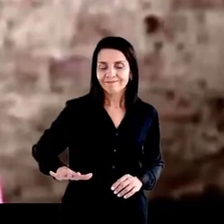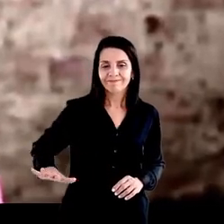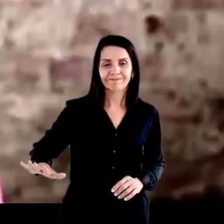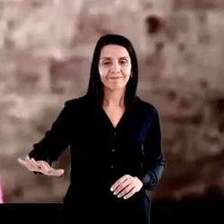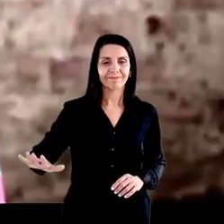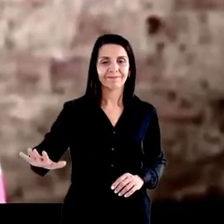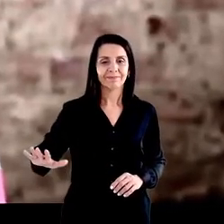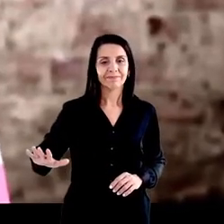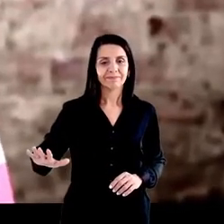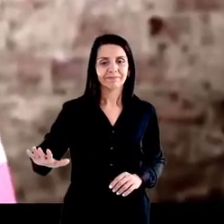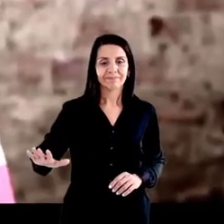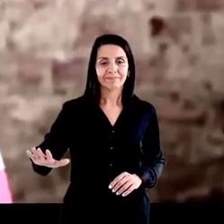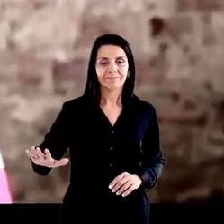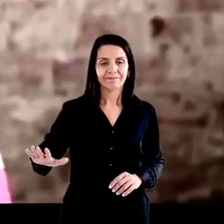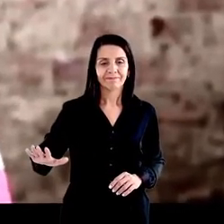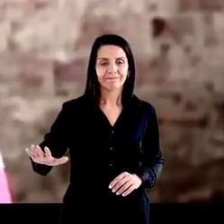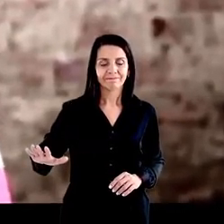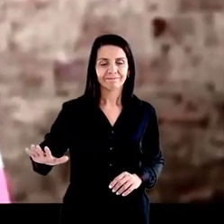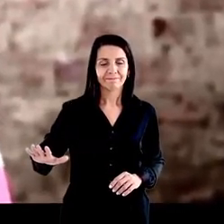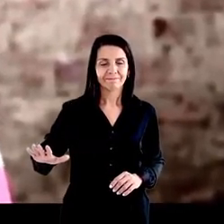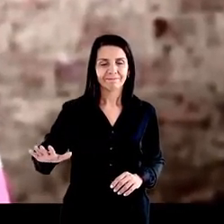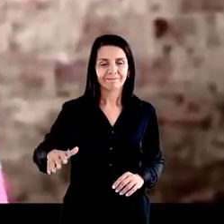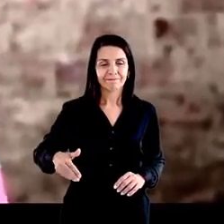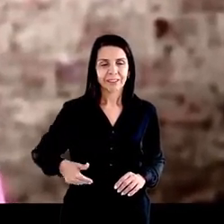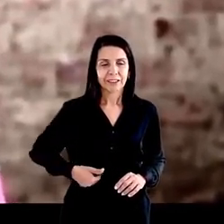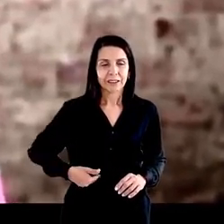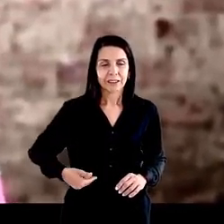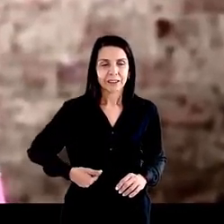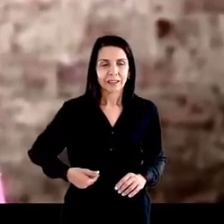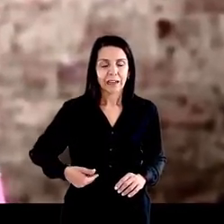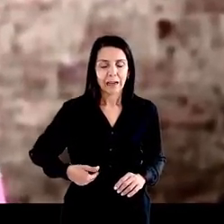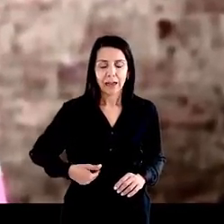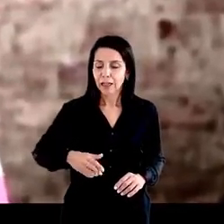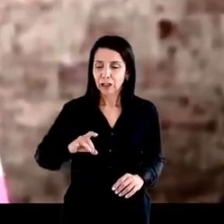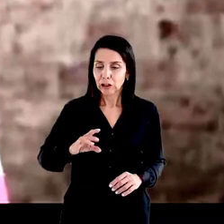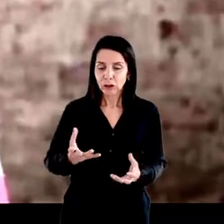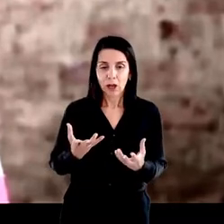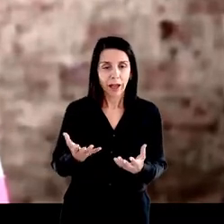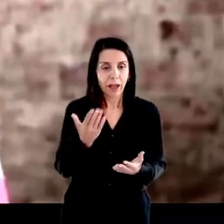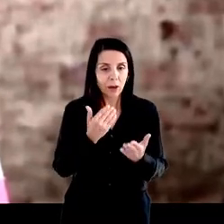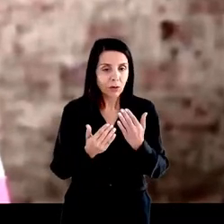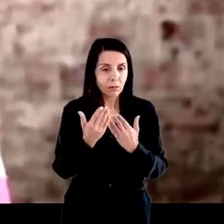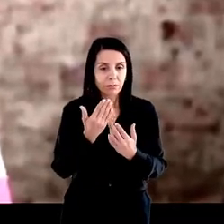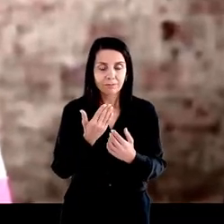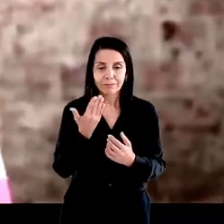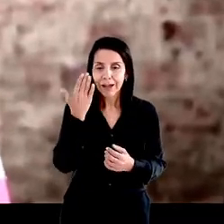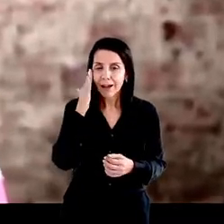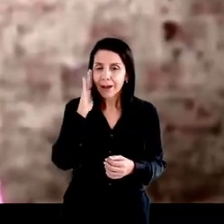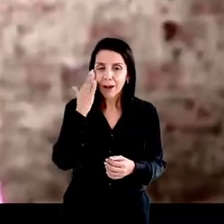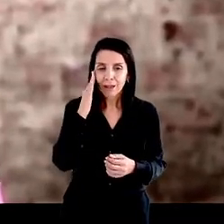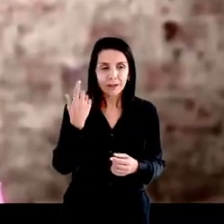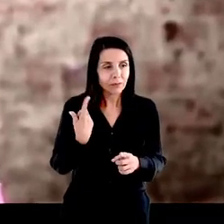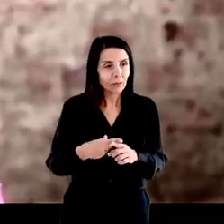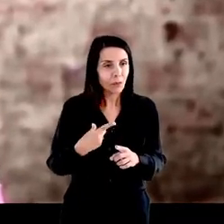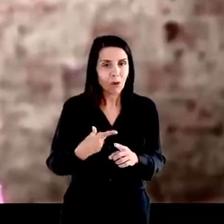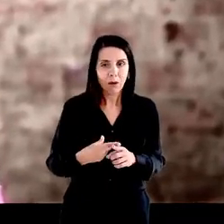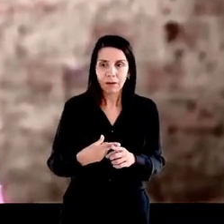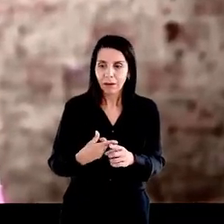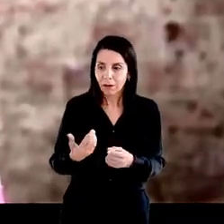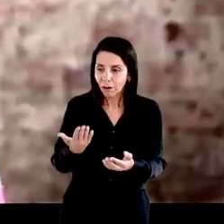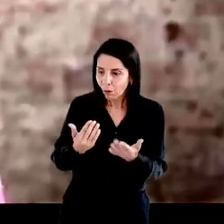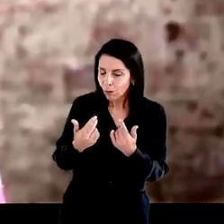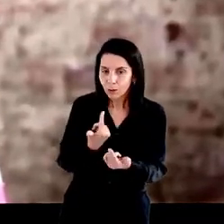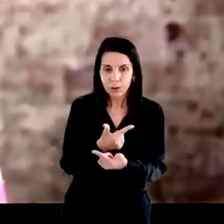a barriga roncou, ela quer comida. Ela não vai entender por que que não tem comida para comer.